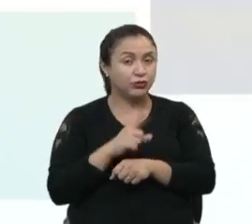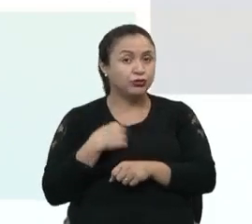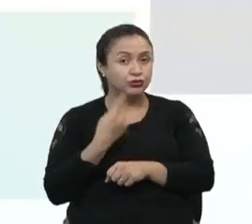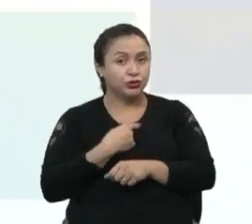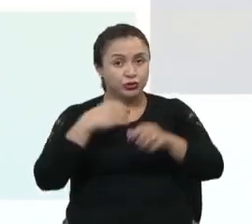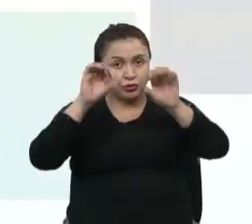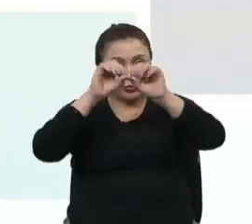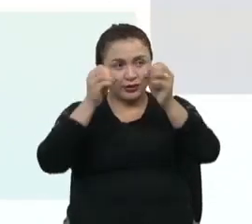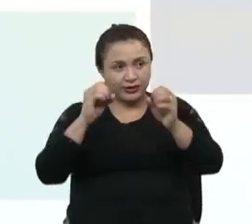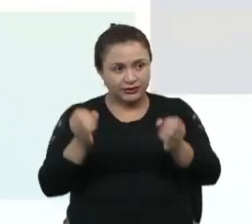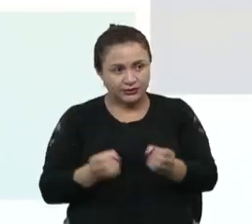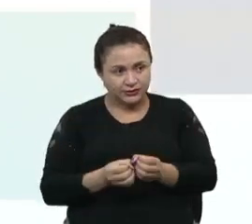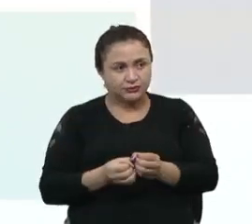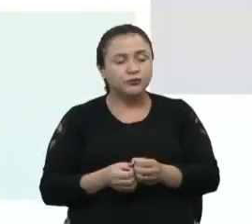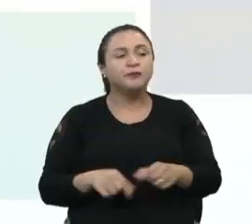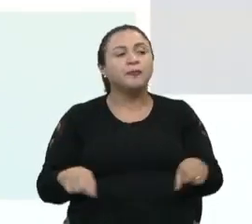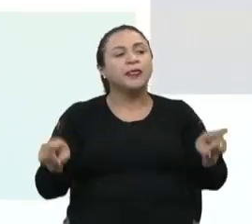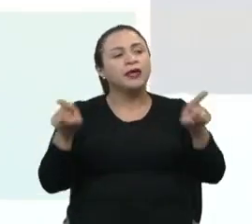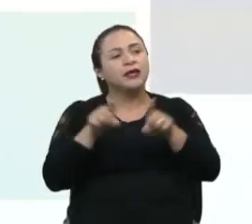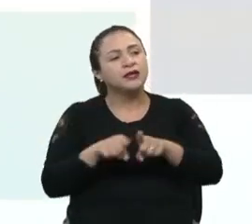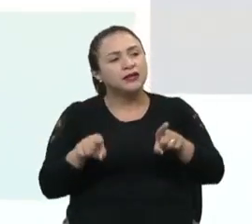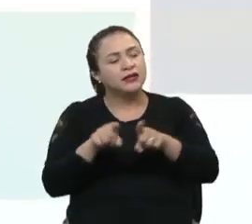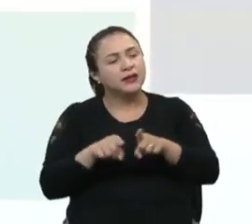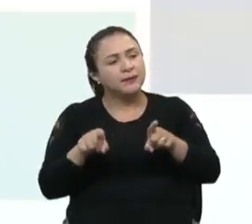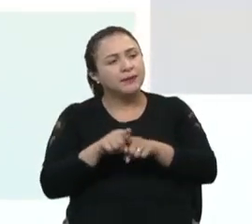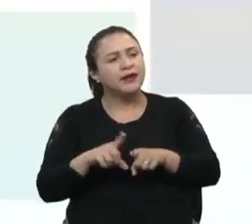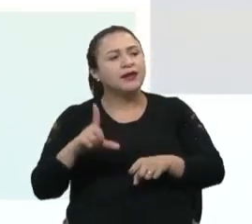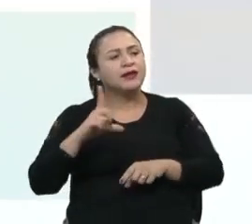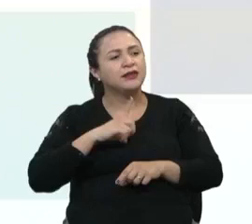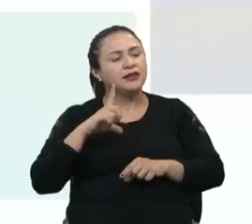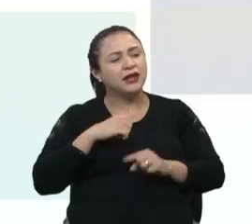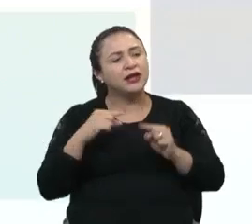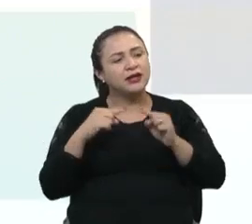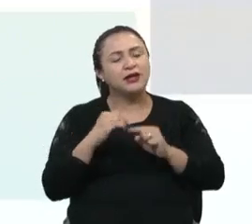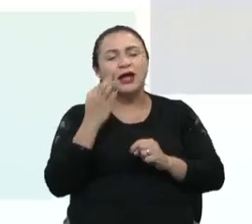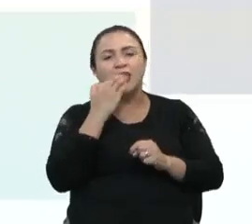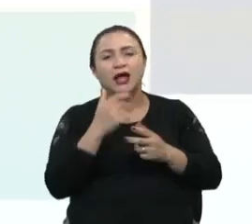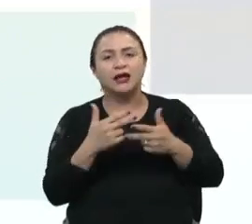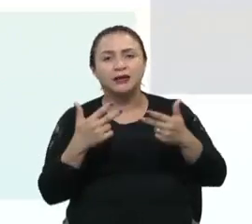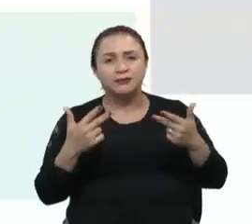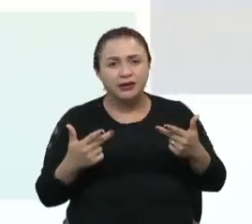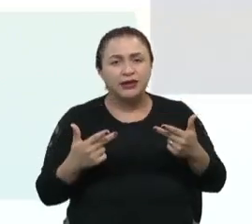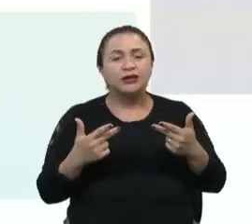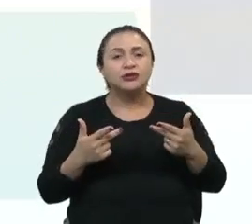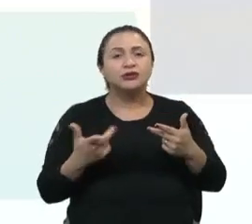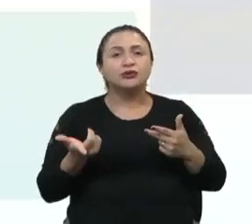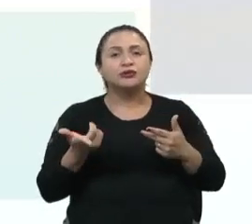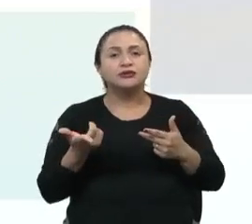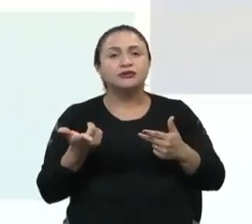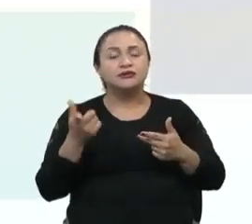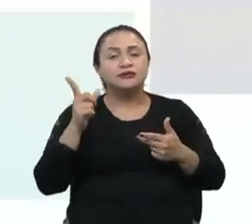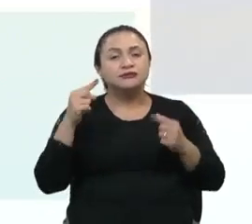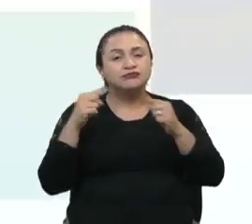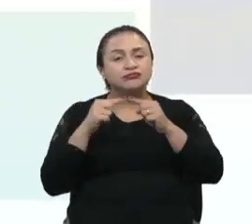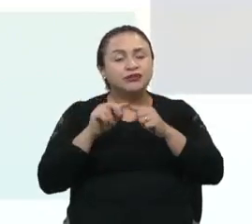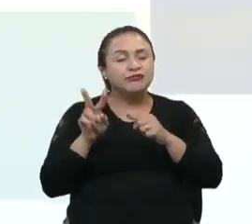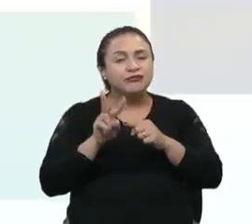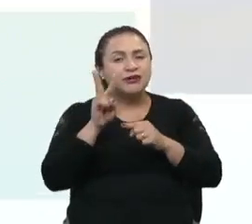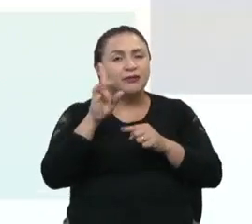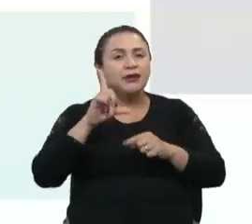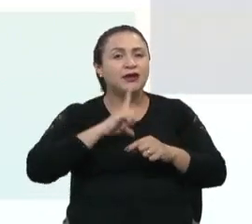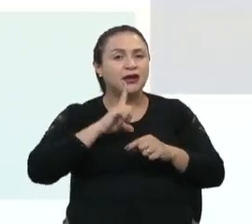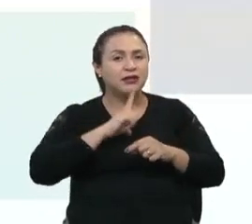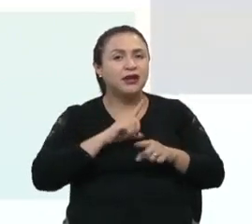organismo. Também fontes de alimentos antioxidantes, de vitaminas e